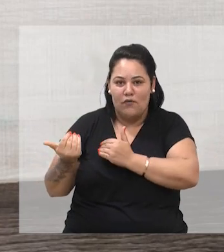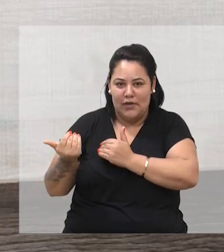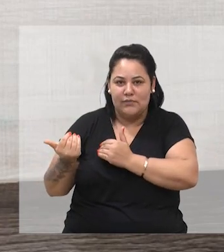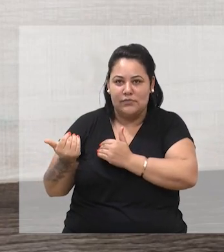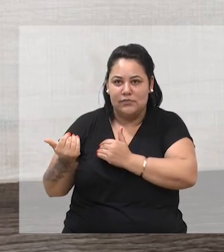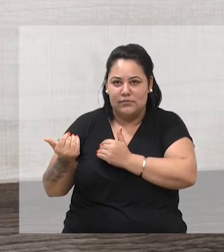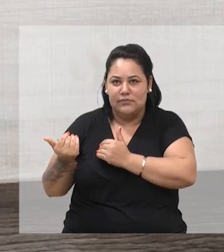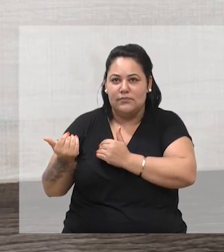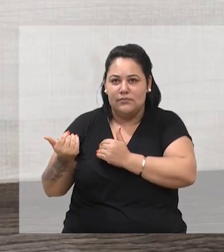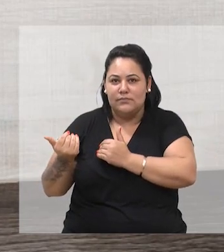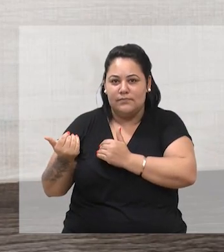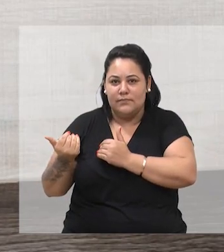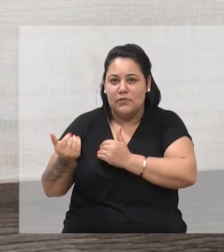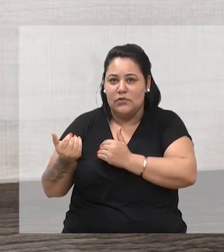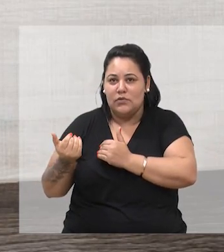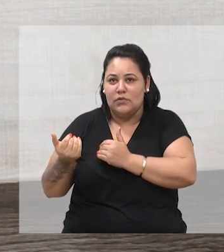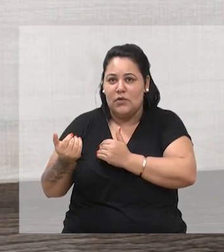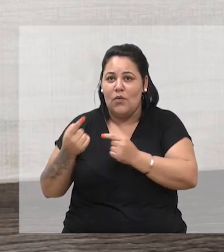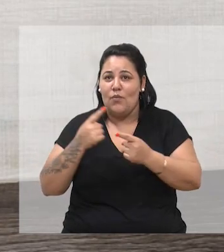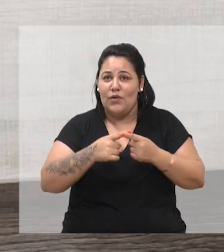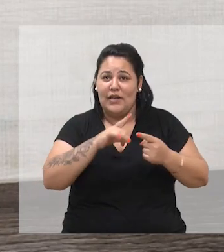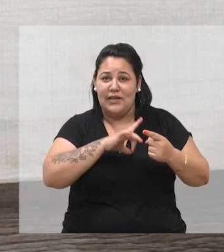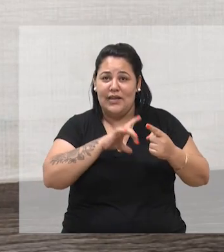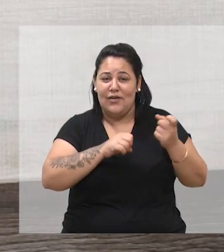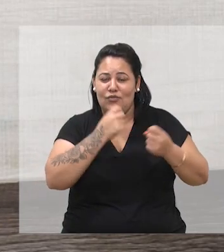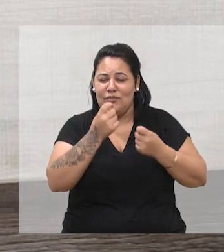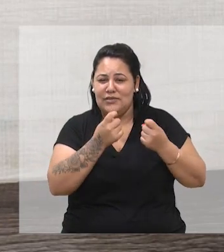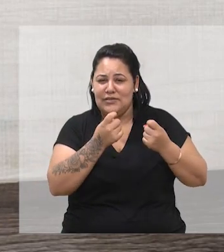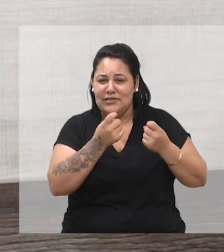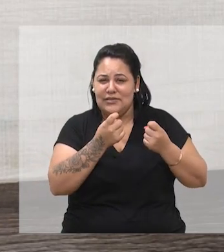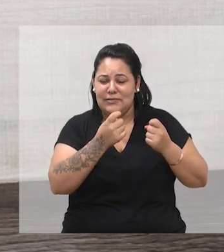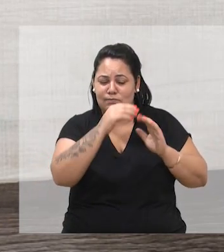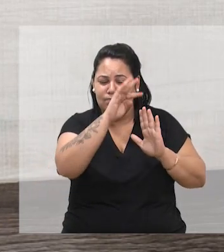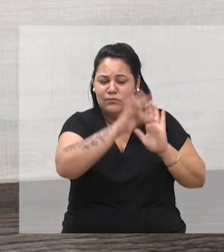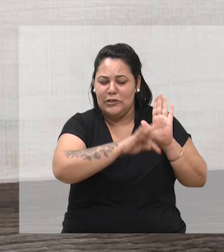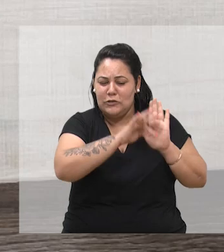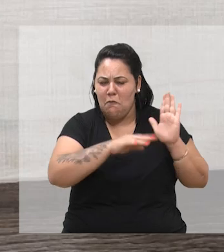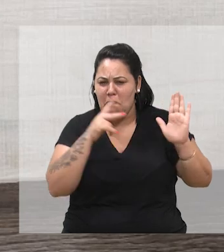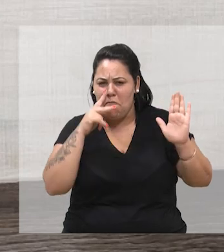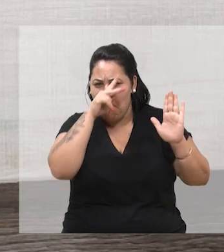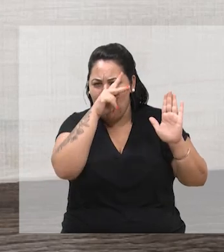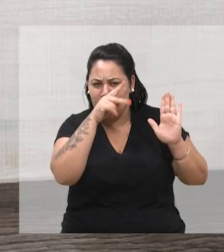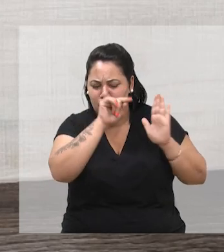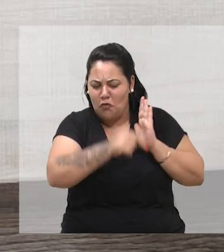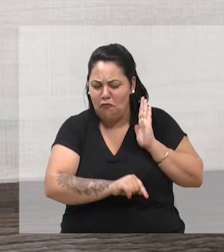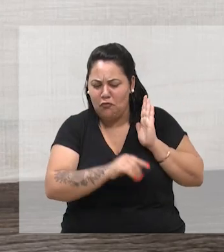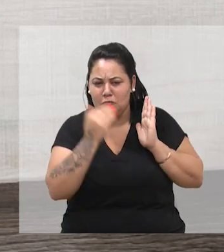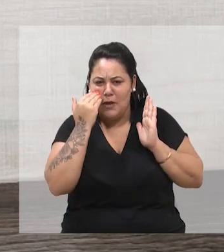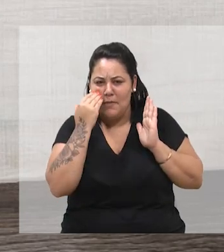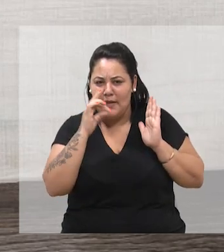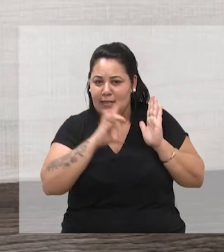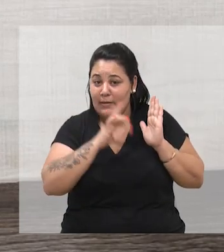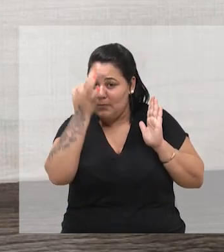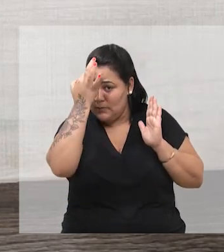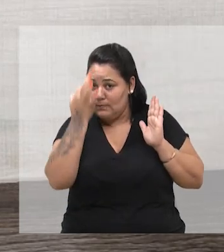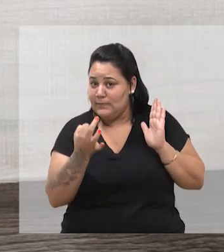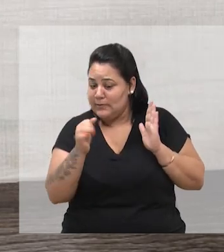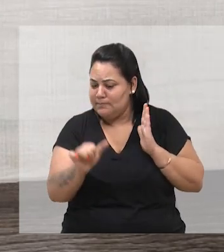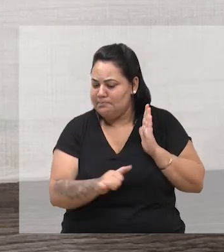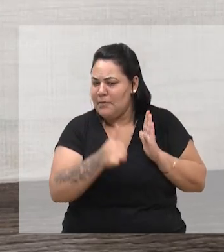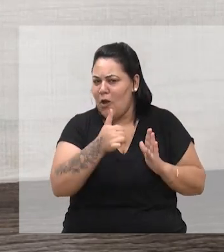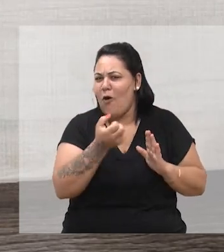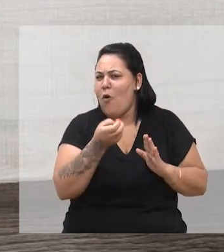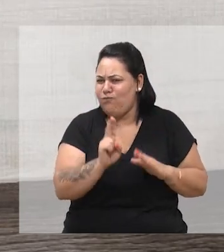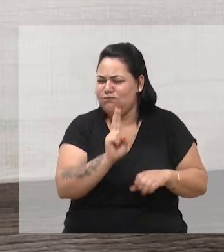Está havendo agora uma discussão aí da questão da inteligência artificial facilitar ainda mais os nossos afazeres, mudar mais